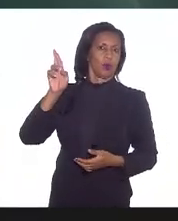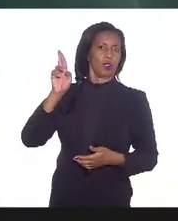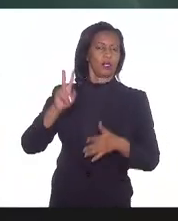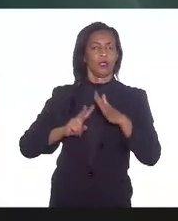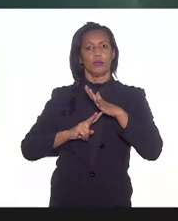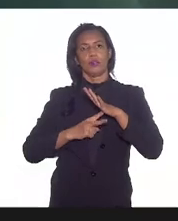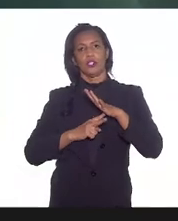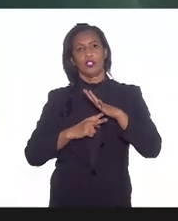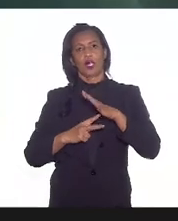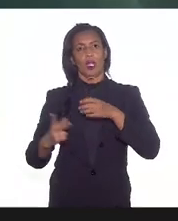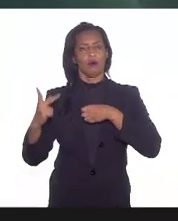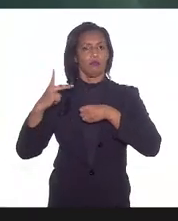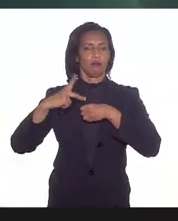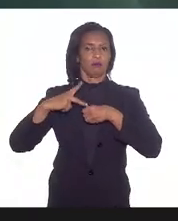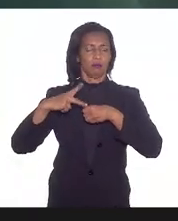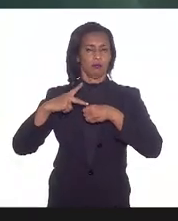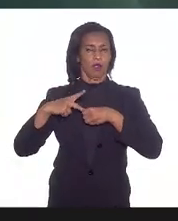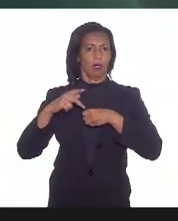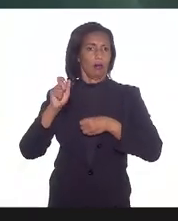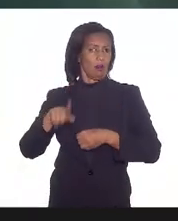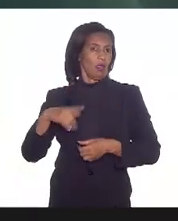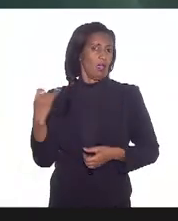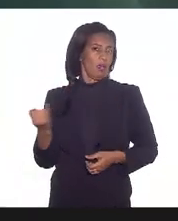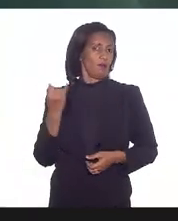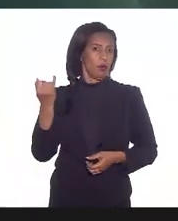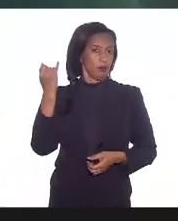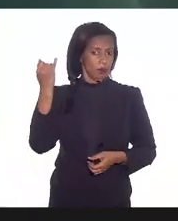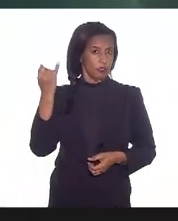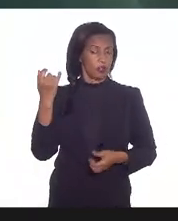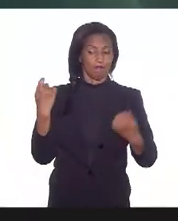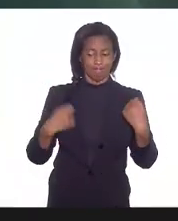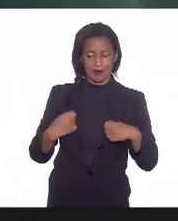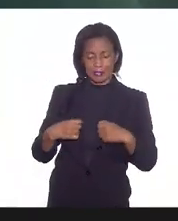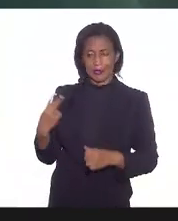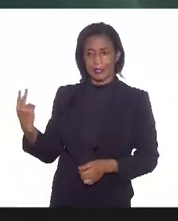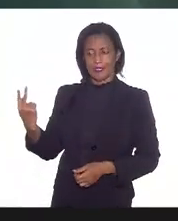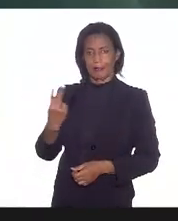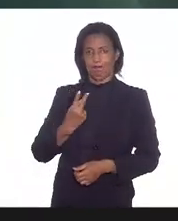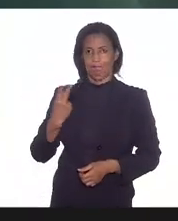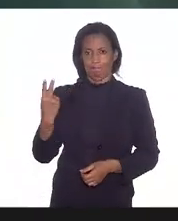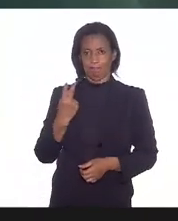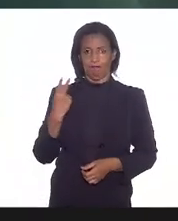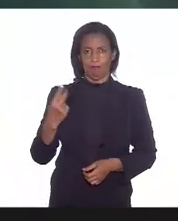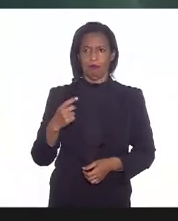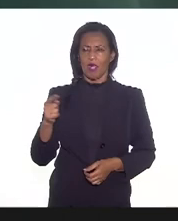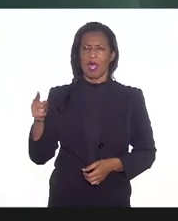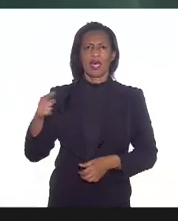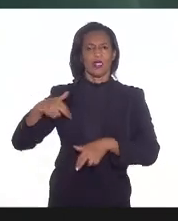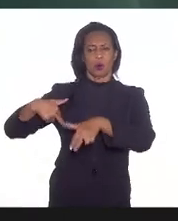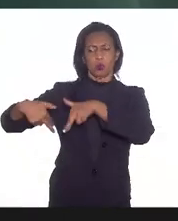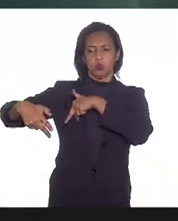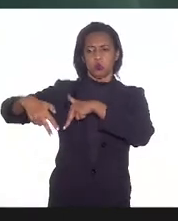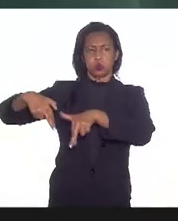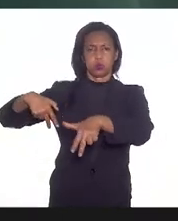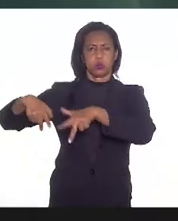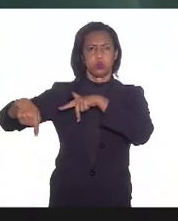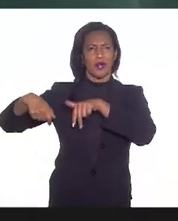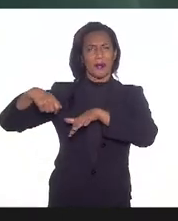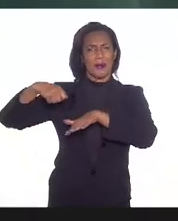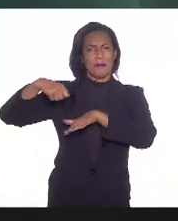Sindicato dos Petroleiros ele é importante deve ser valorizado deslocamento desse volume de pessoas pelo Brasil